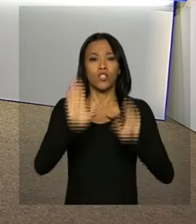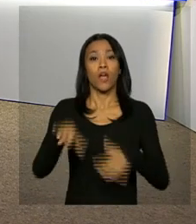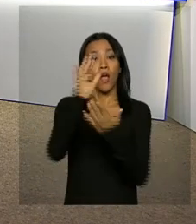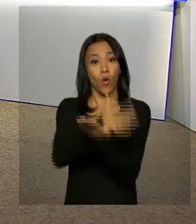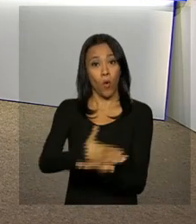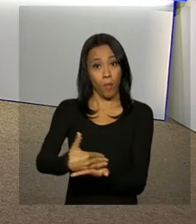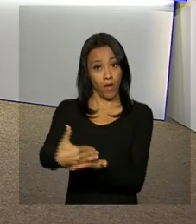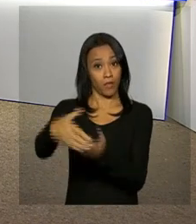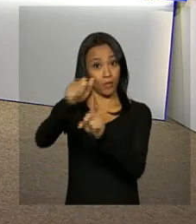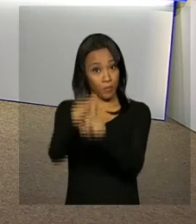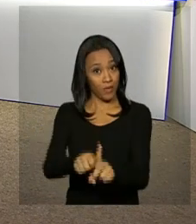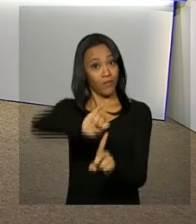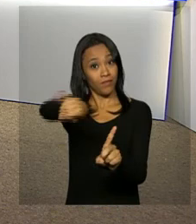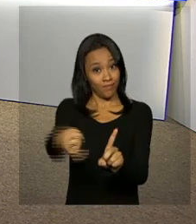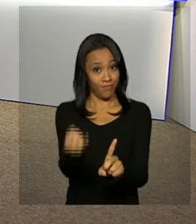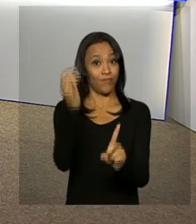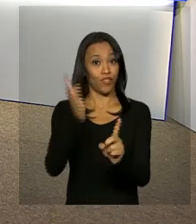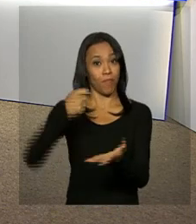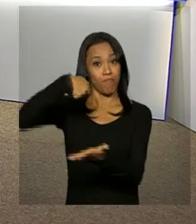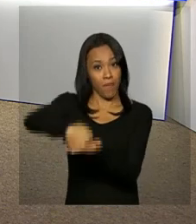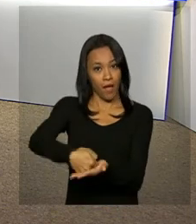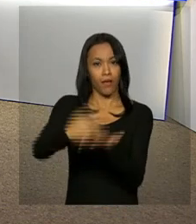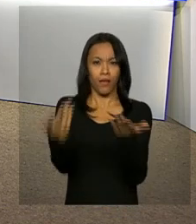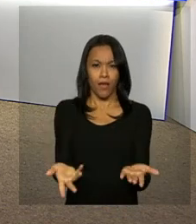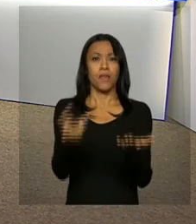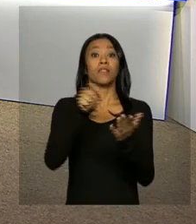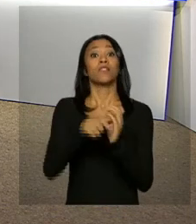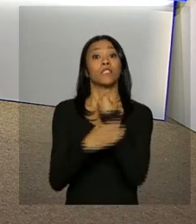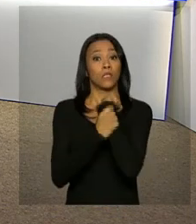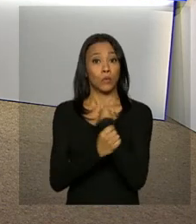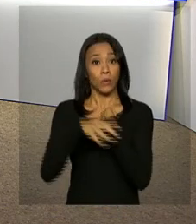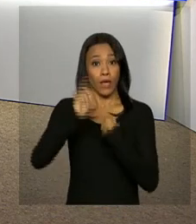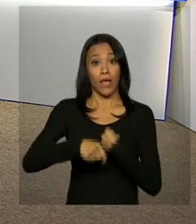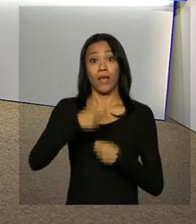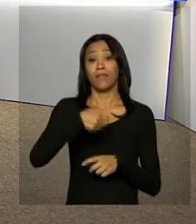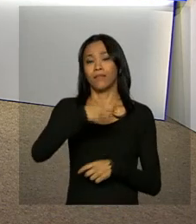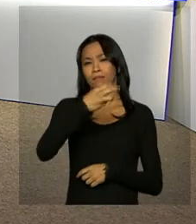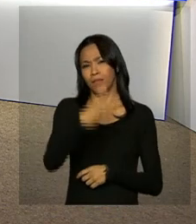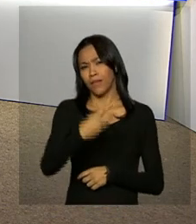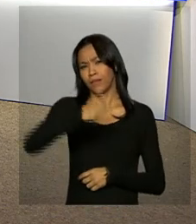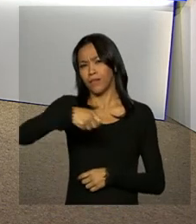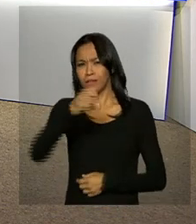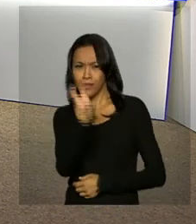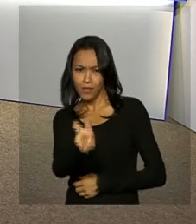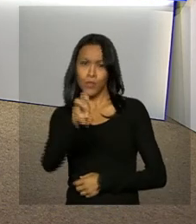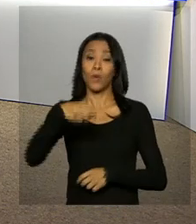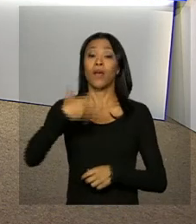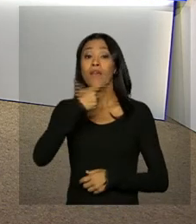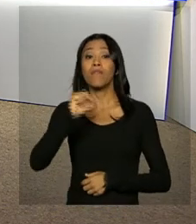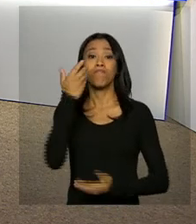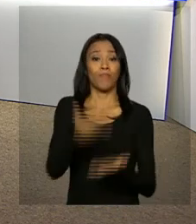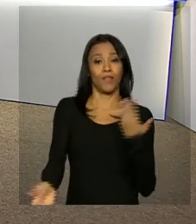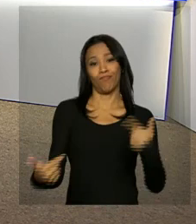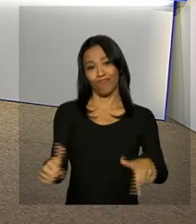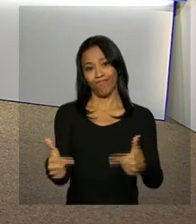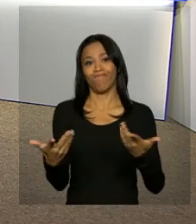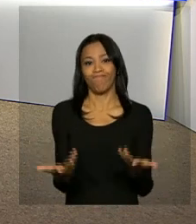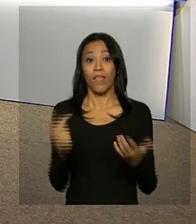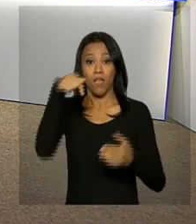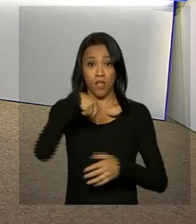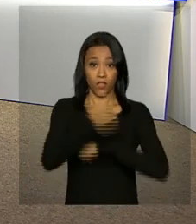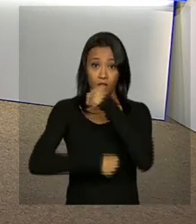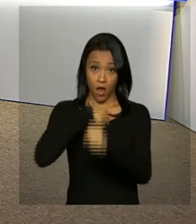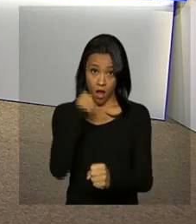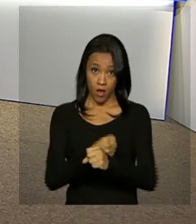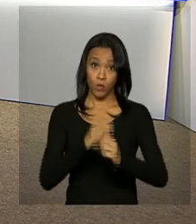parcelas pagas agora em janeiro. O benefício é pago por três a cinco meses ao trabalhador que perdeu o emprego. Neste ano,